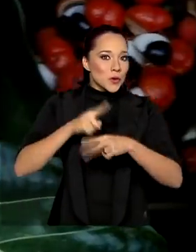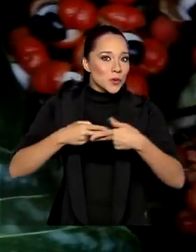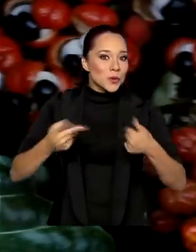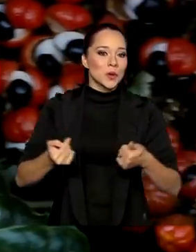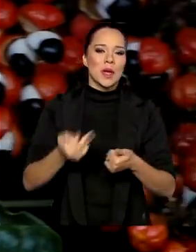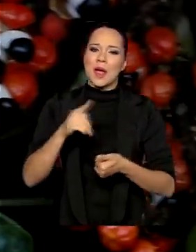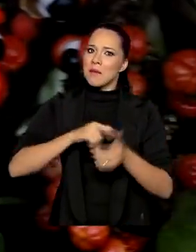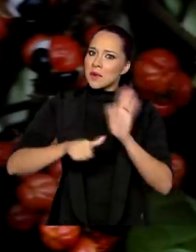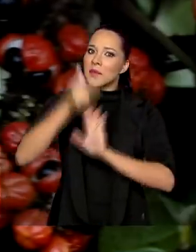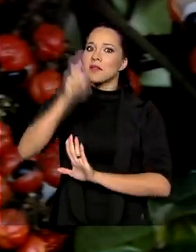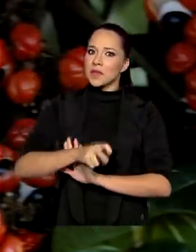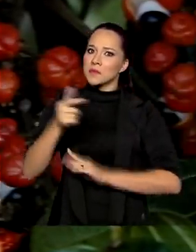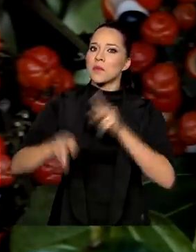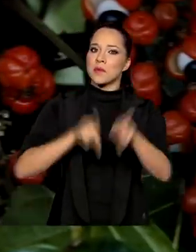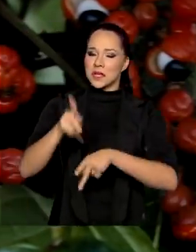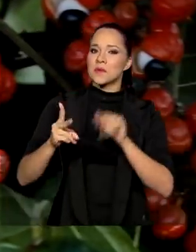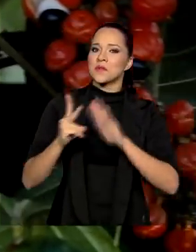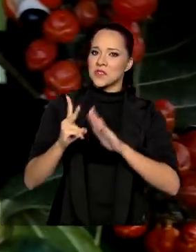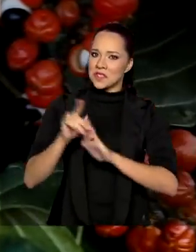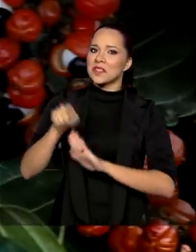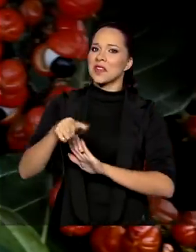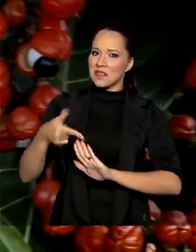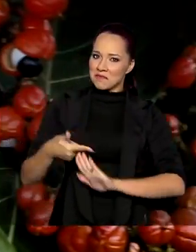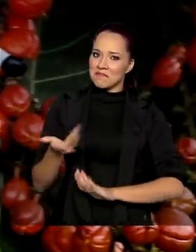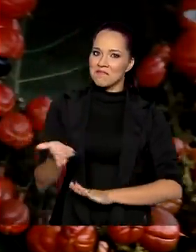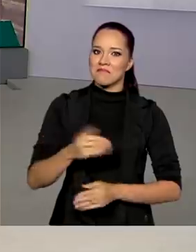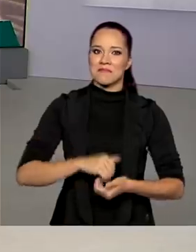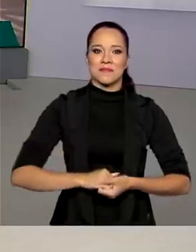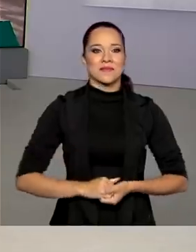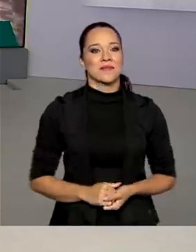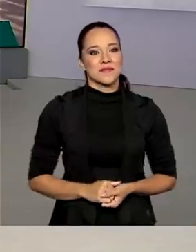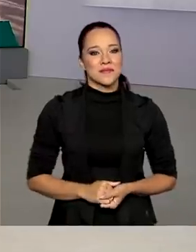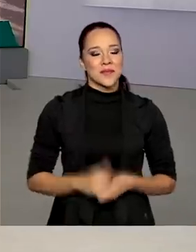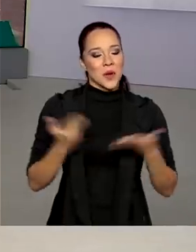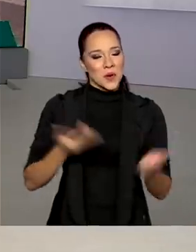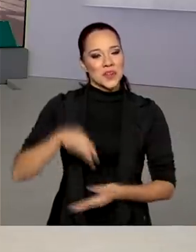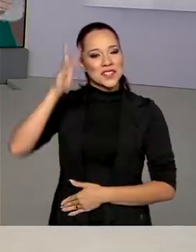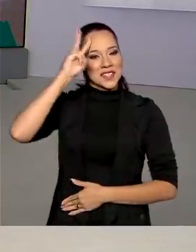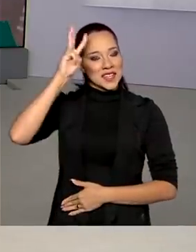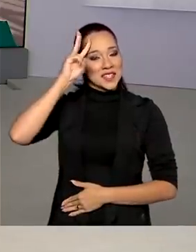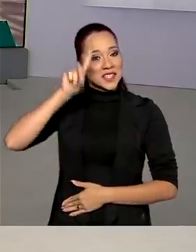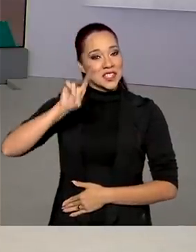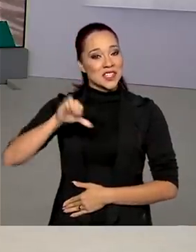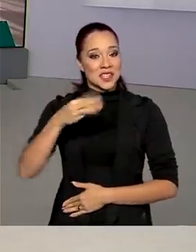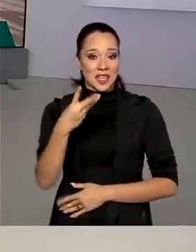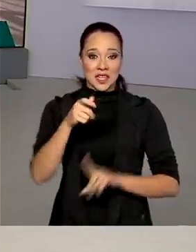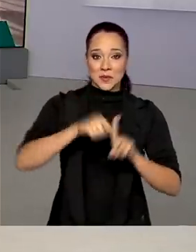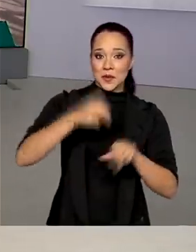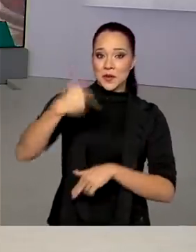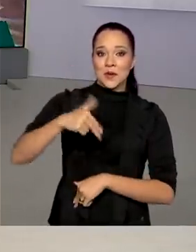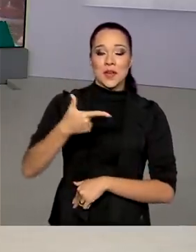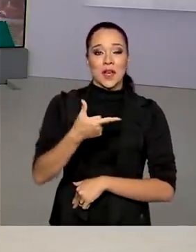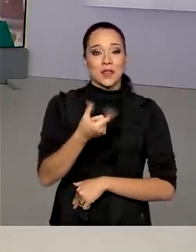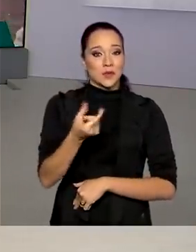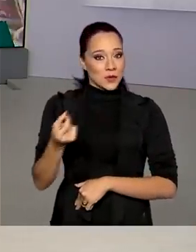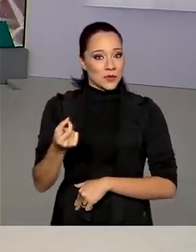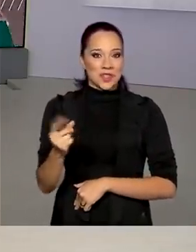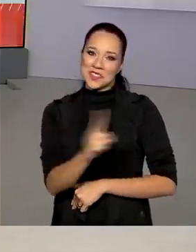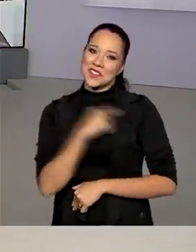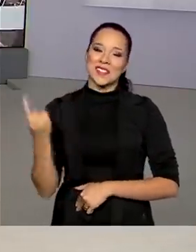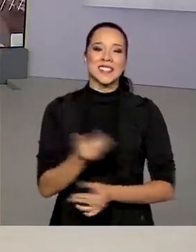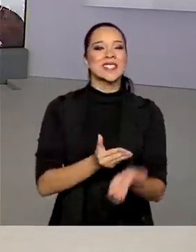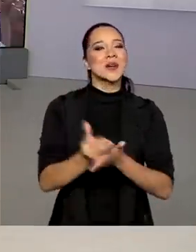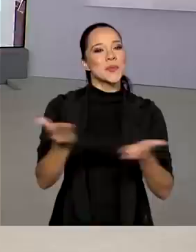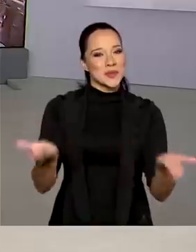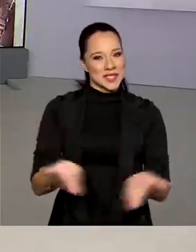É a primeira vez que um povo indígena tem esse reconhecimento. Hoje é terça-feira, 3 de novembro de 2020. O